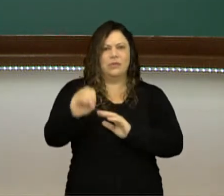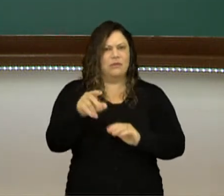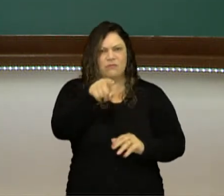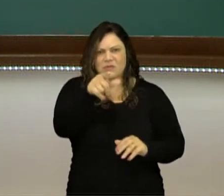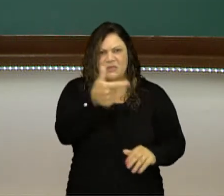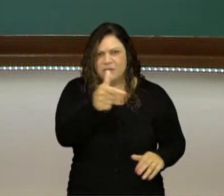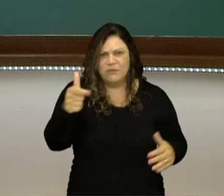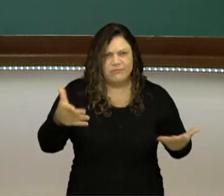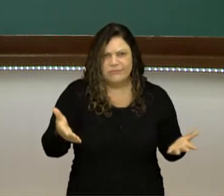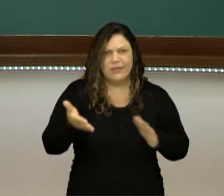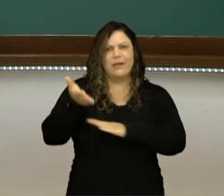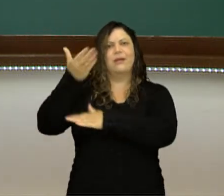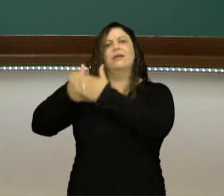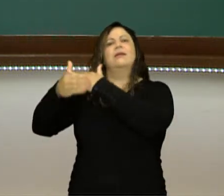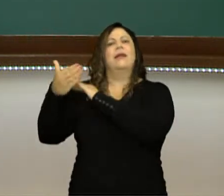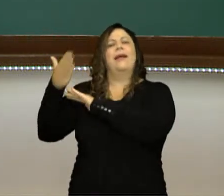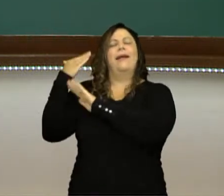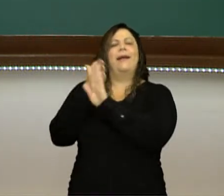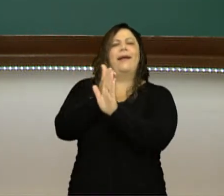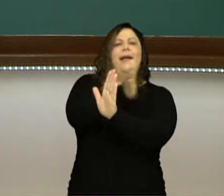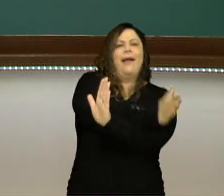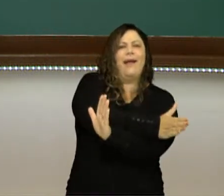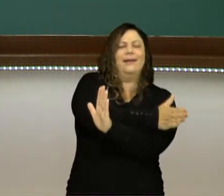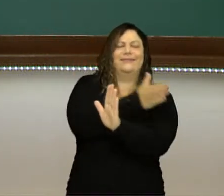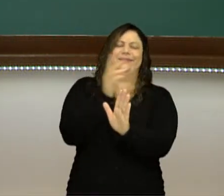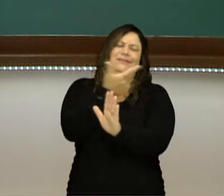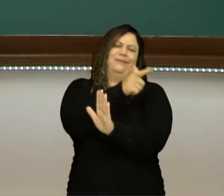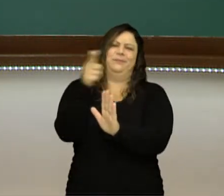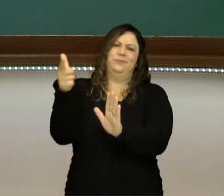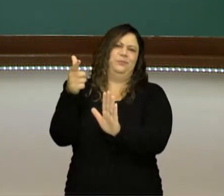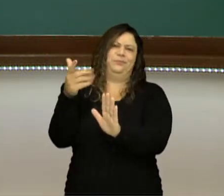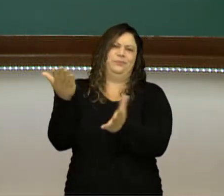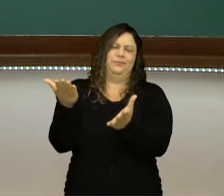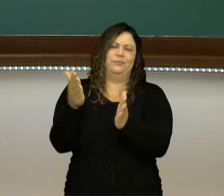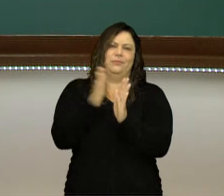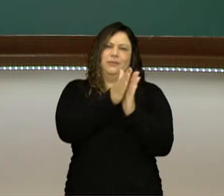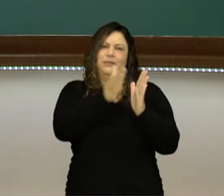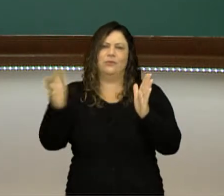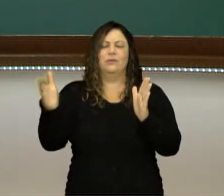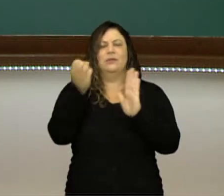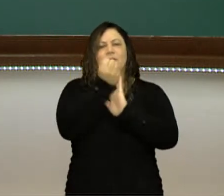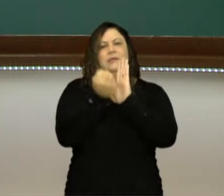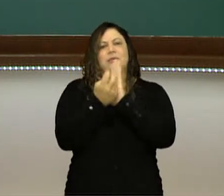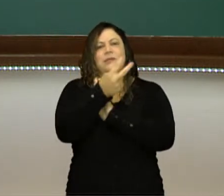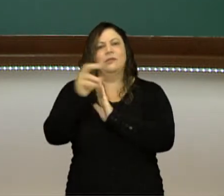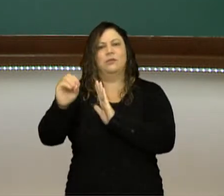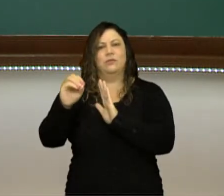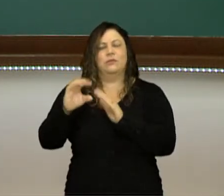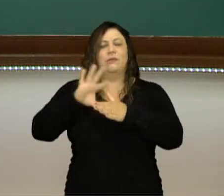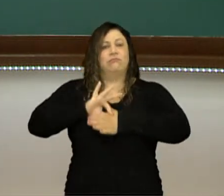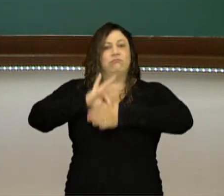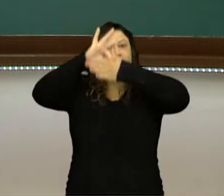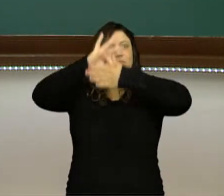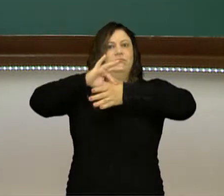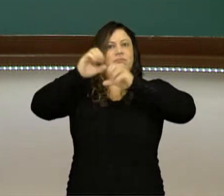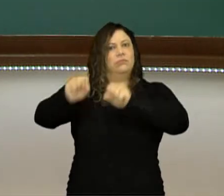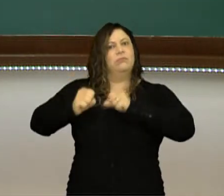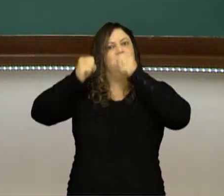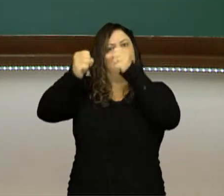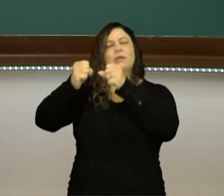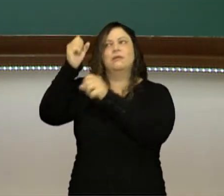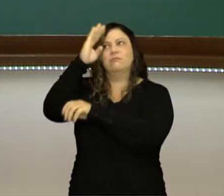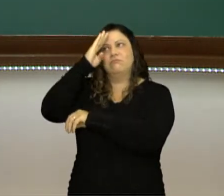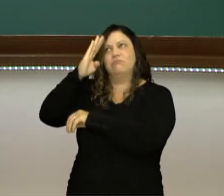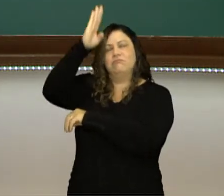tem ele antes na história. É só a partir daqui. Então, aqui nós temos vários grandes líderes considerados totalitários e que vão